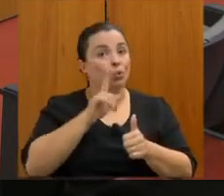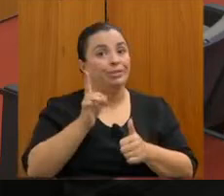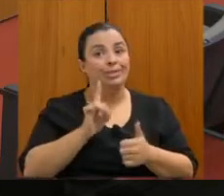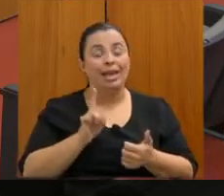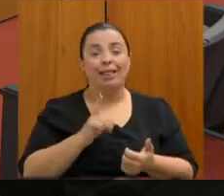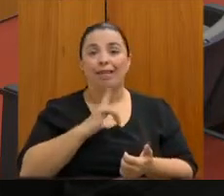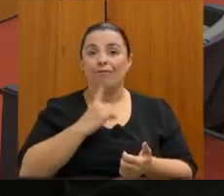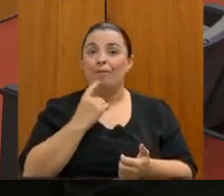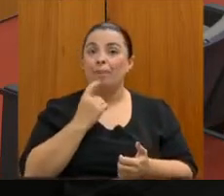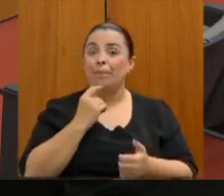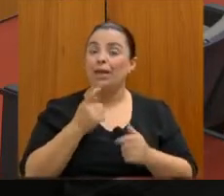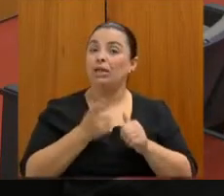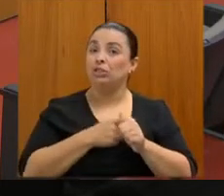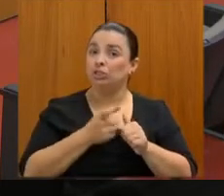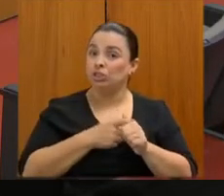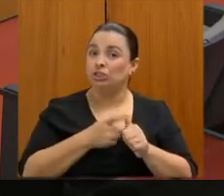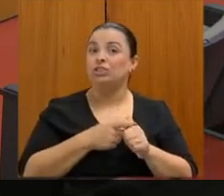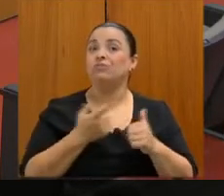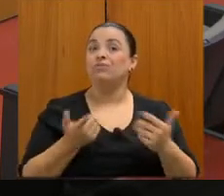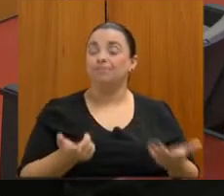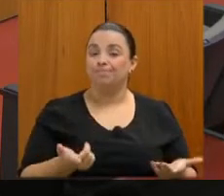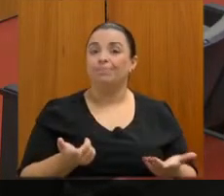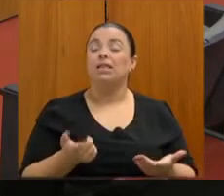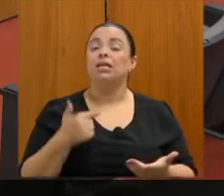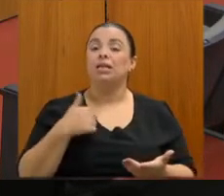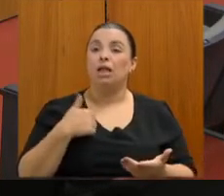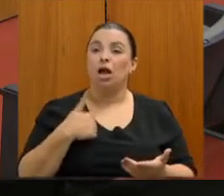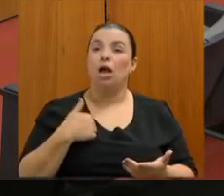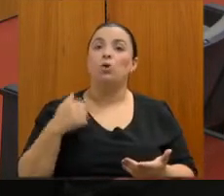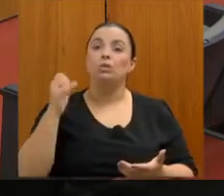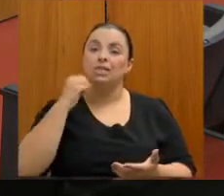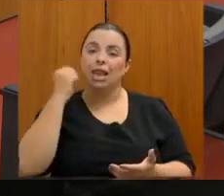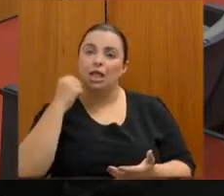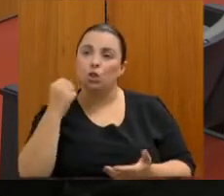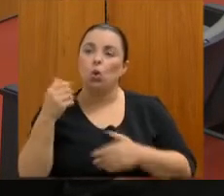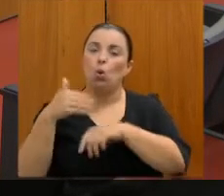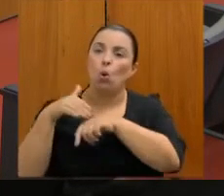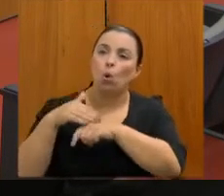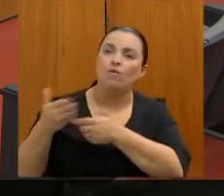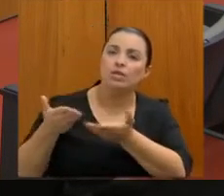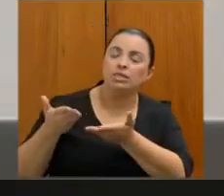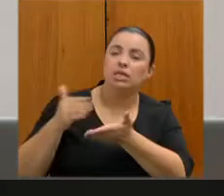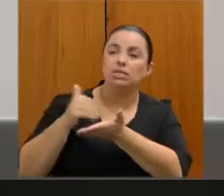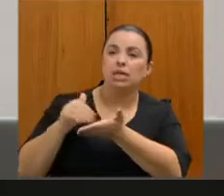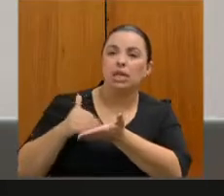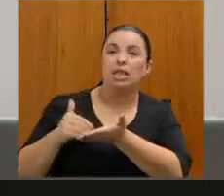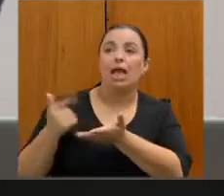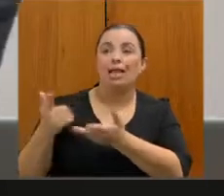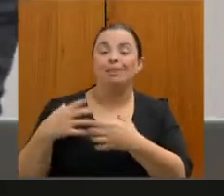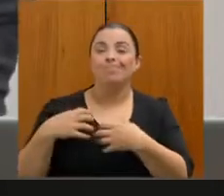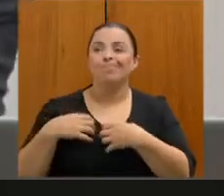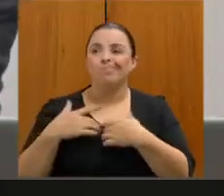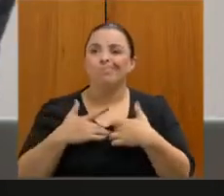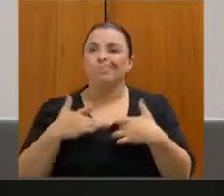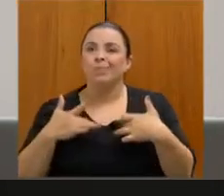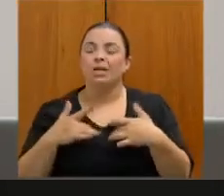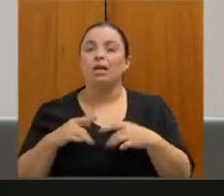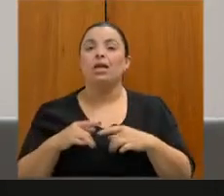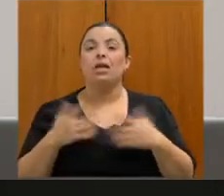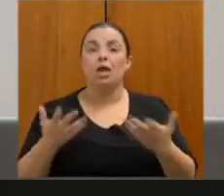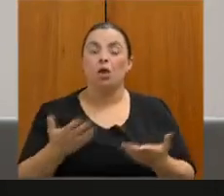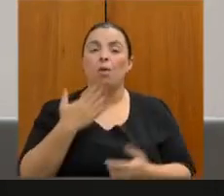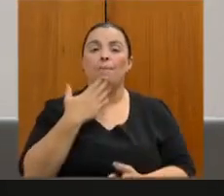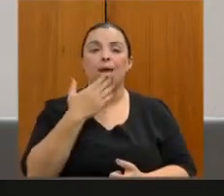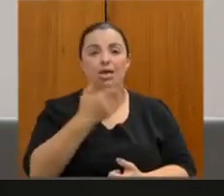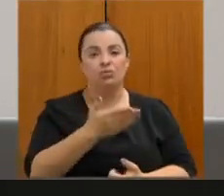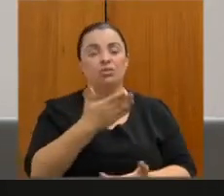levei isso ao nosso governador, às nossas secretárias, e eles se sensibilizaram muito, mas aqui, subsecretário, eu te peço